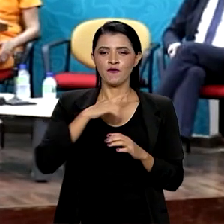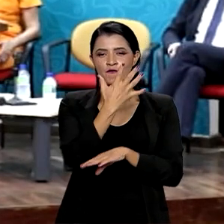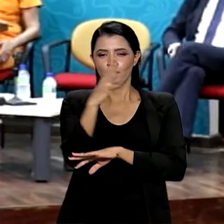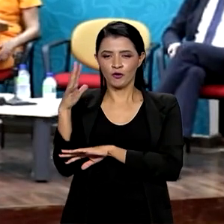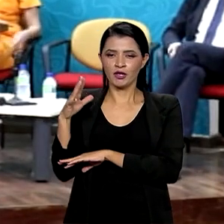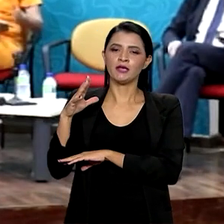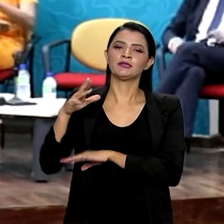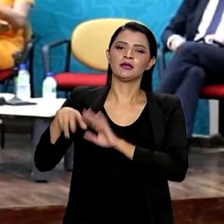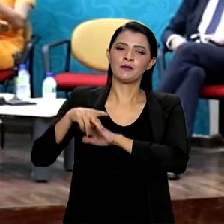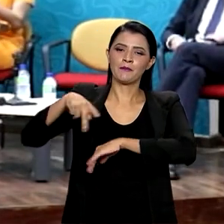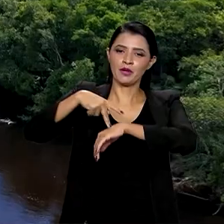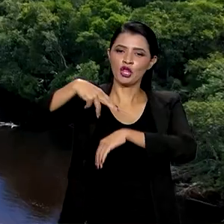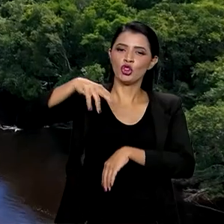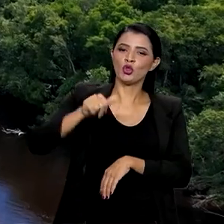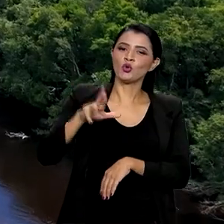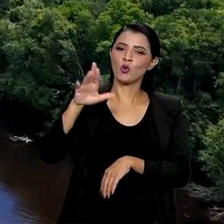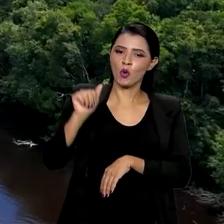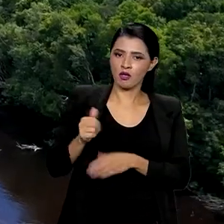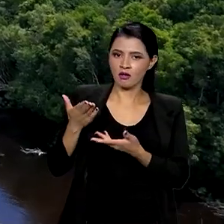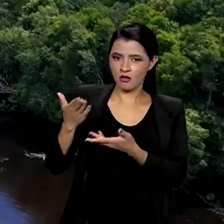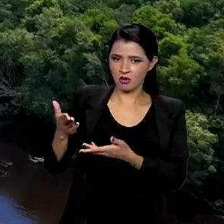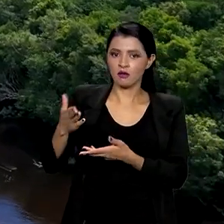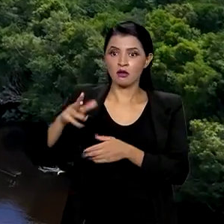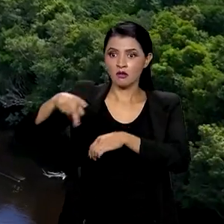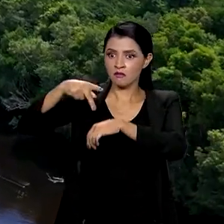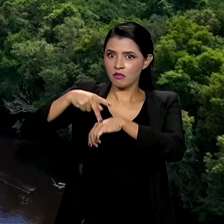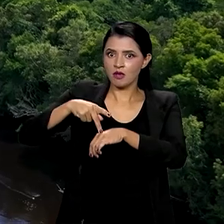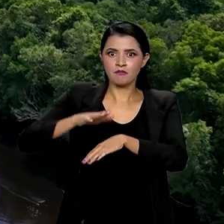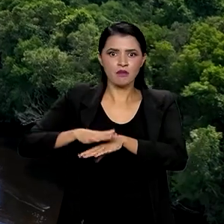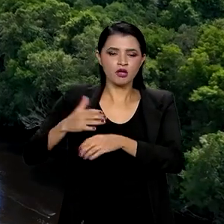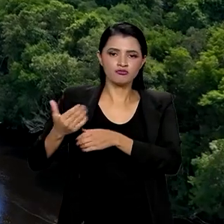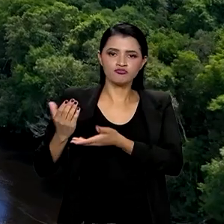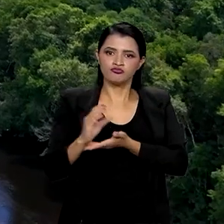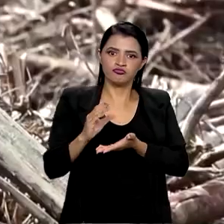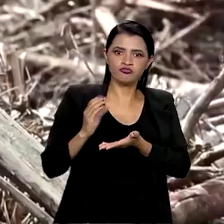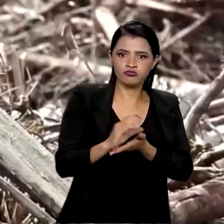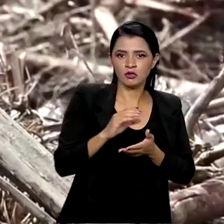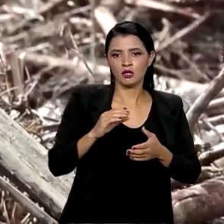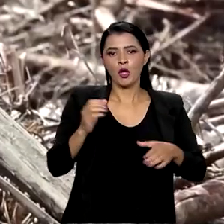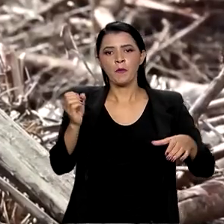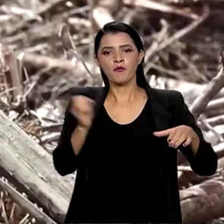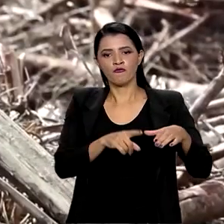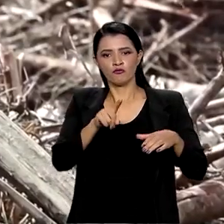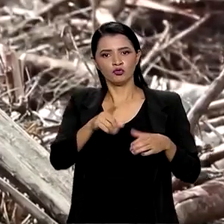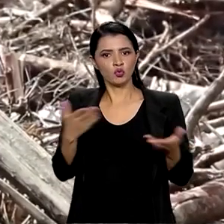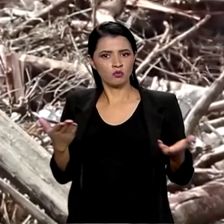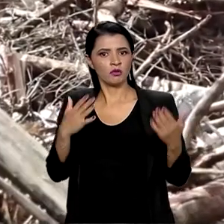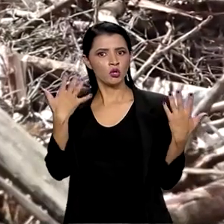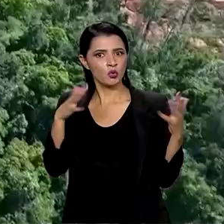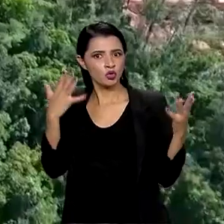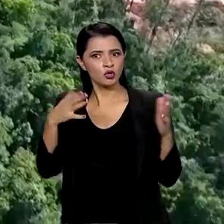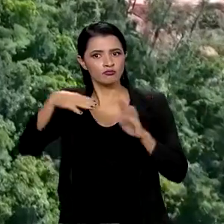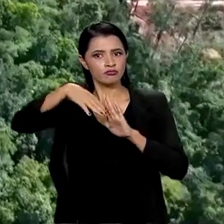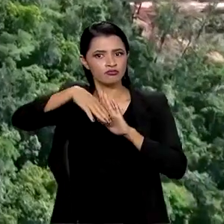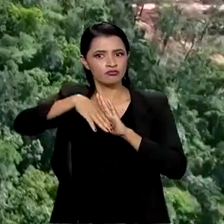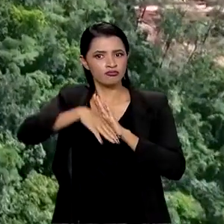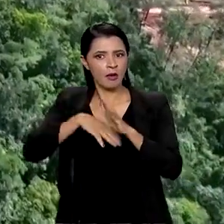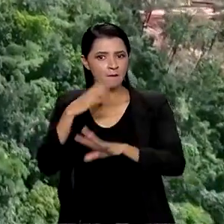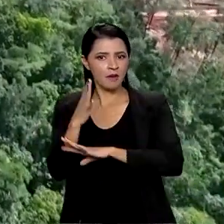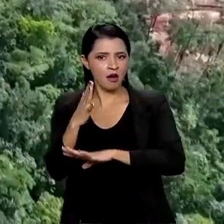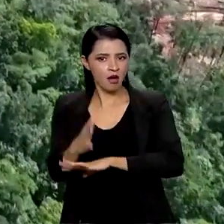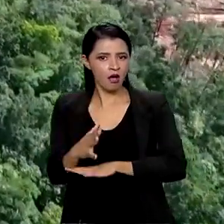Andreas Dow Jorgensen, país que mais contribuiu para o fundo Amazônia, elogiou a queda no desmatamento